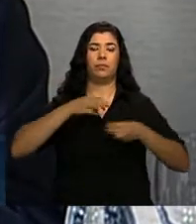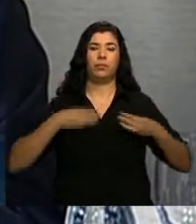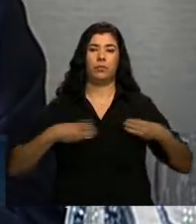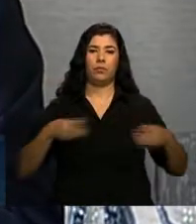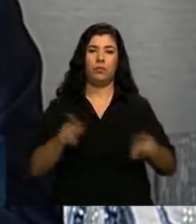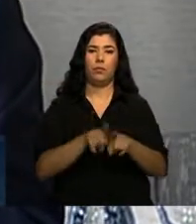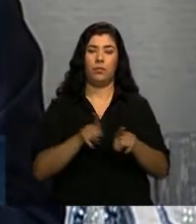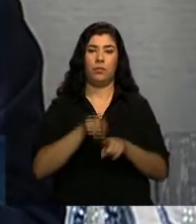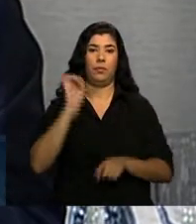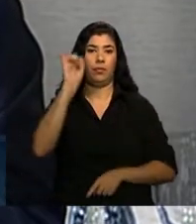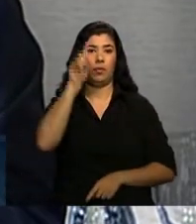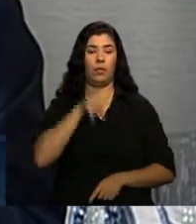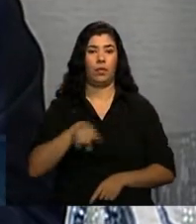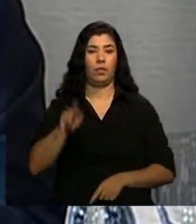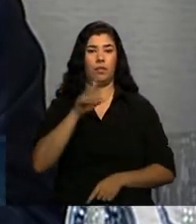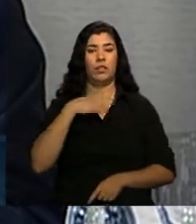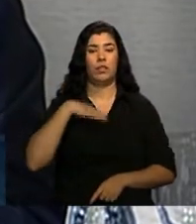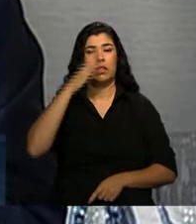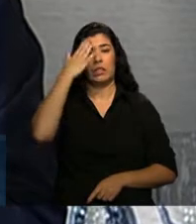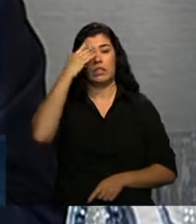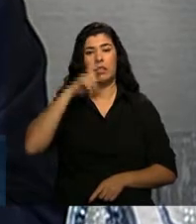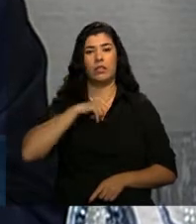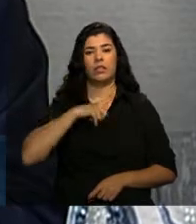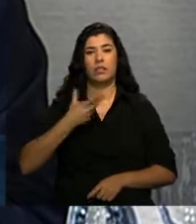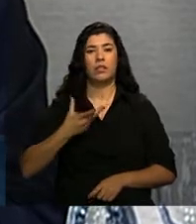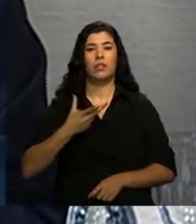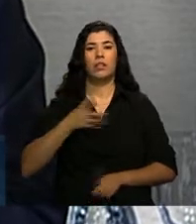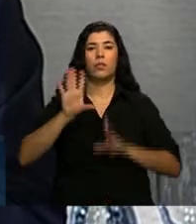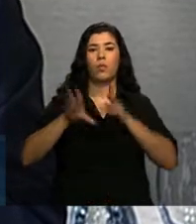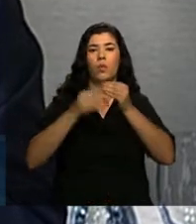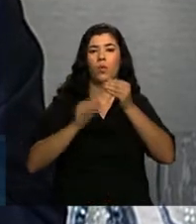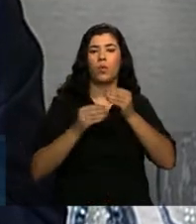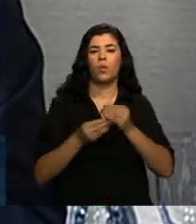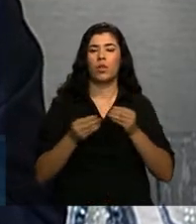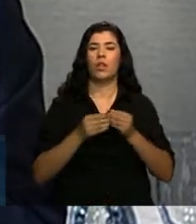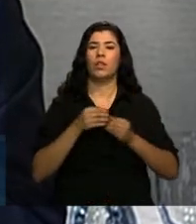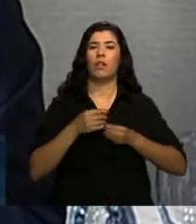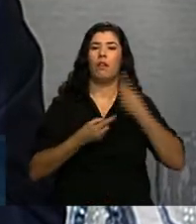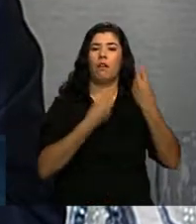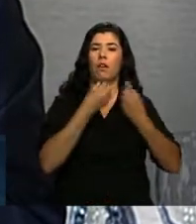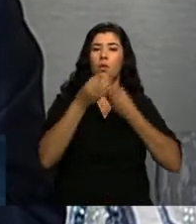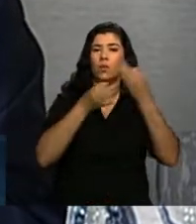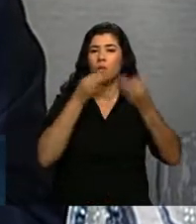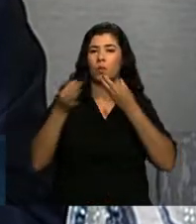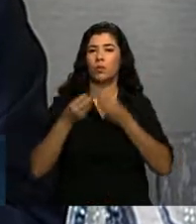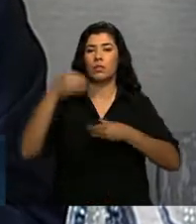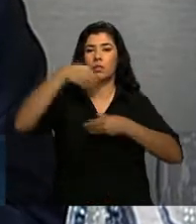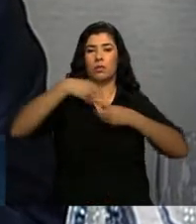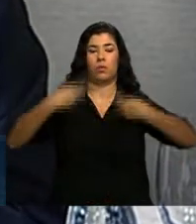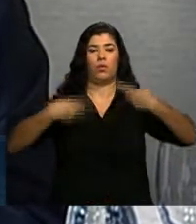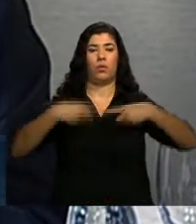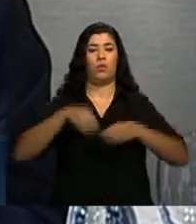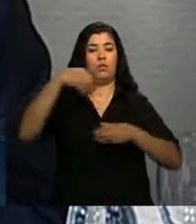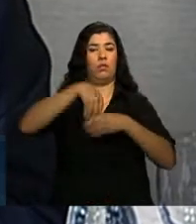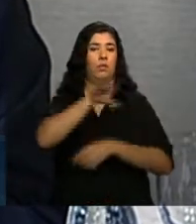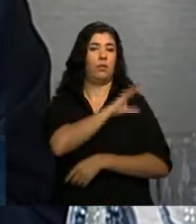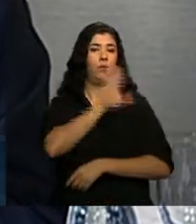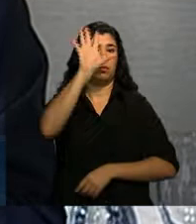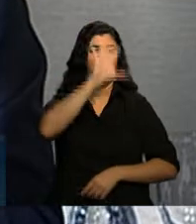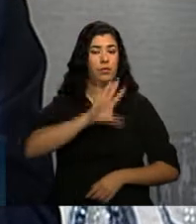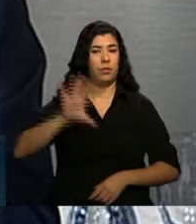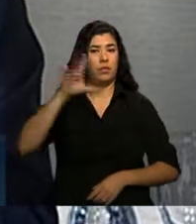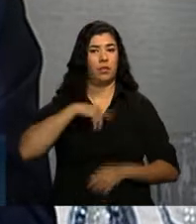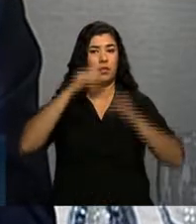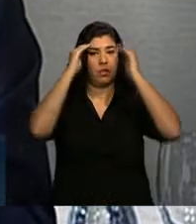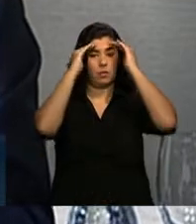Além disso, ela incorporar sugestões de forma participativa na discussão da nossa coordenação, com